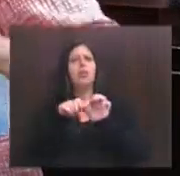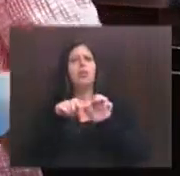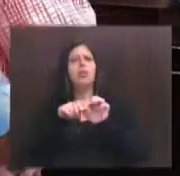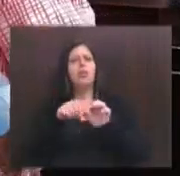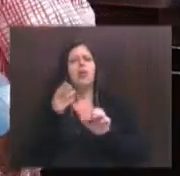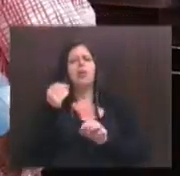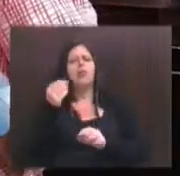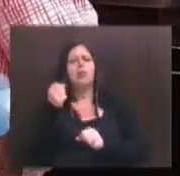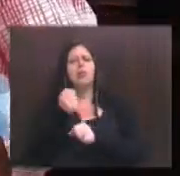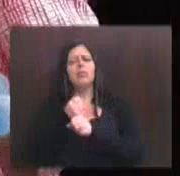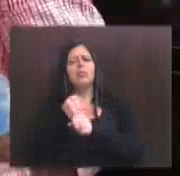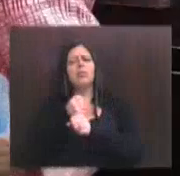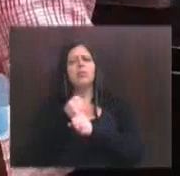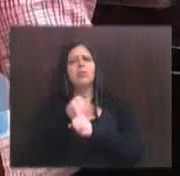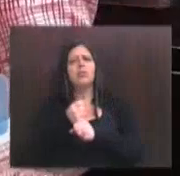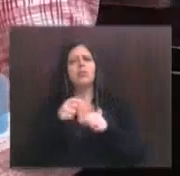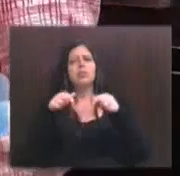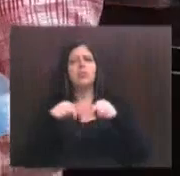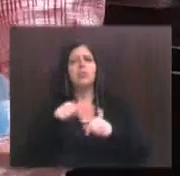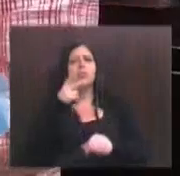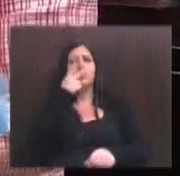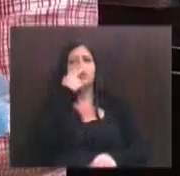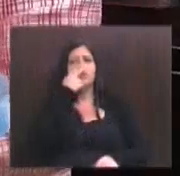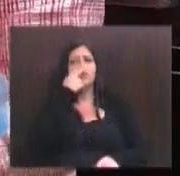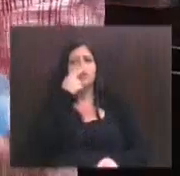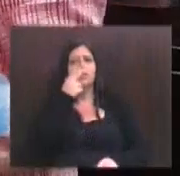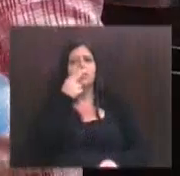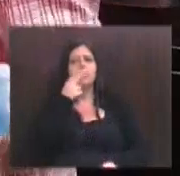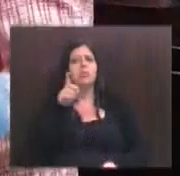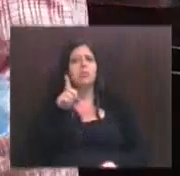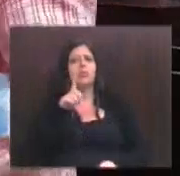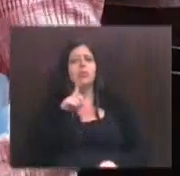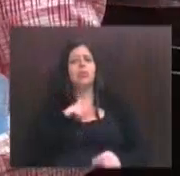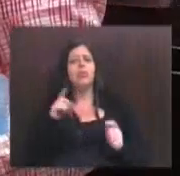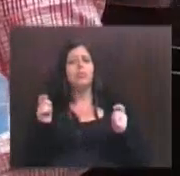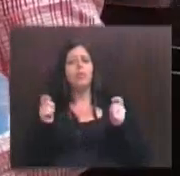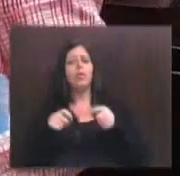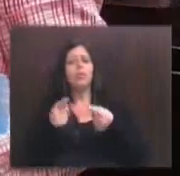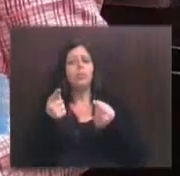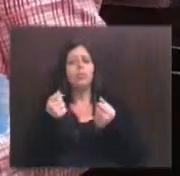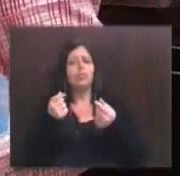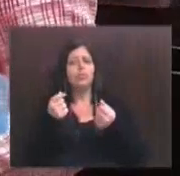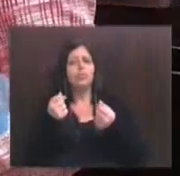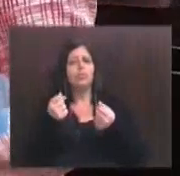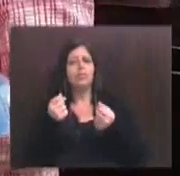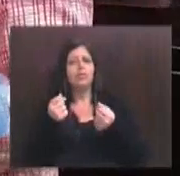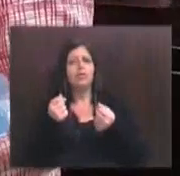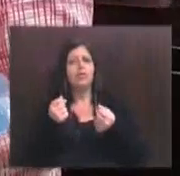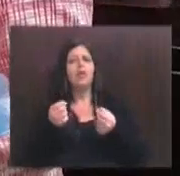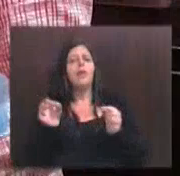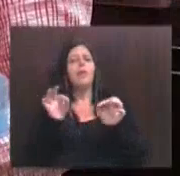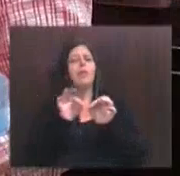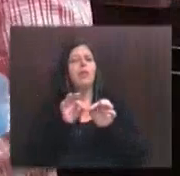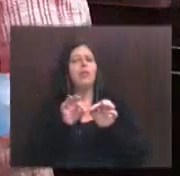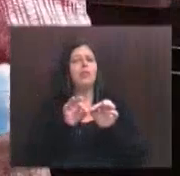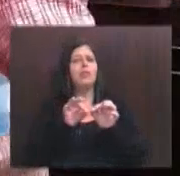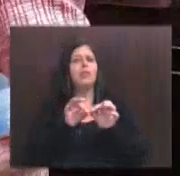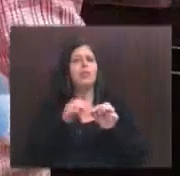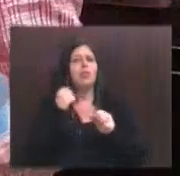há tantos anos e, hoje, parece que não temos a competência e o dinheiro, diríamos assim, para realizar